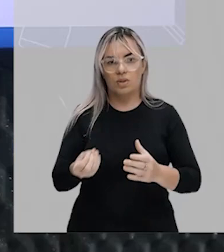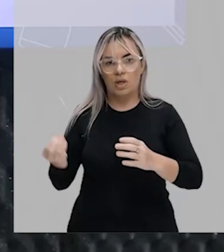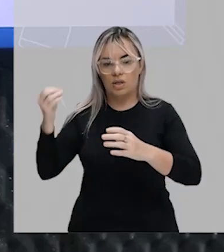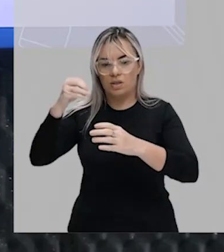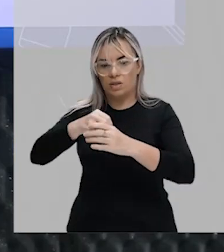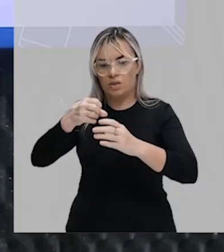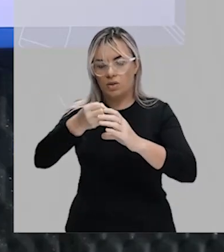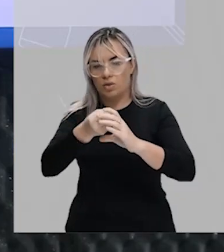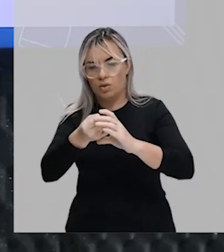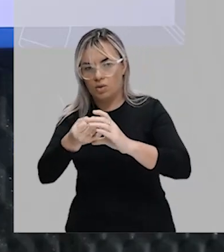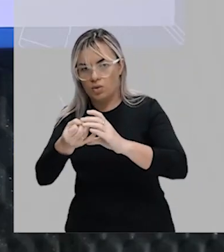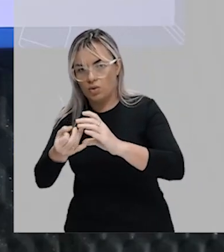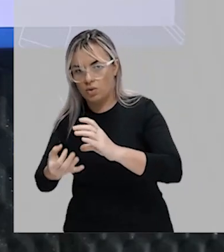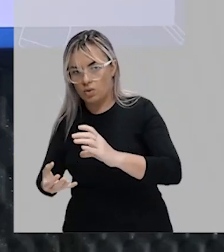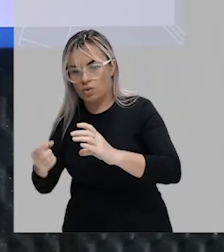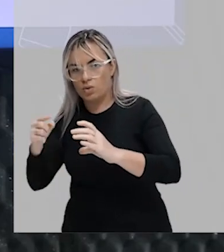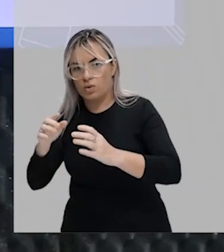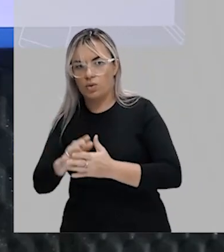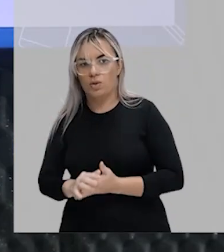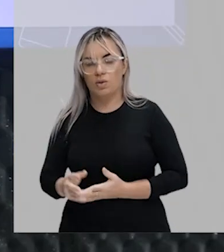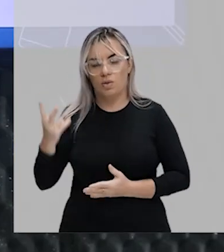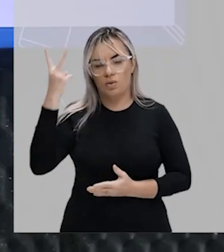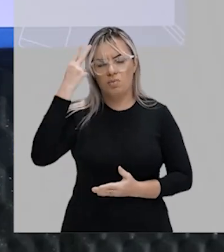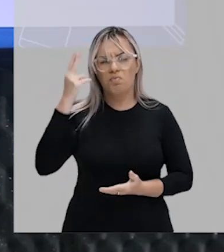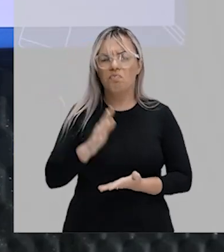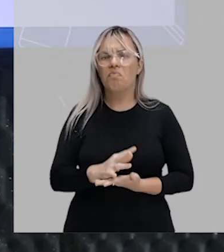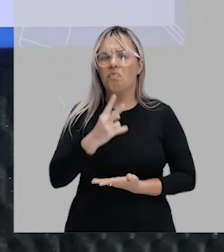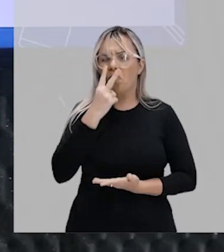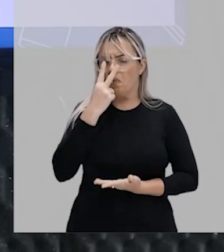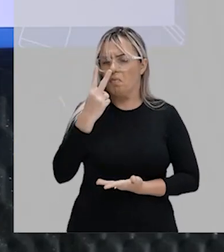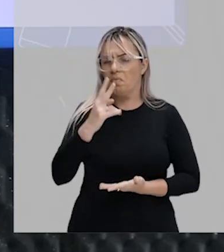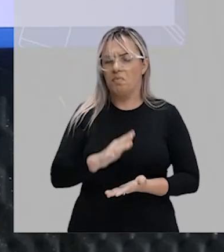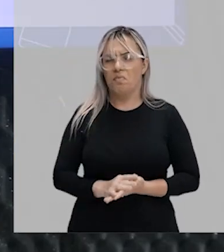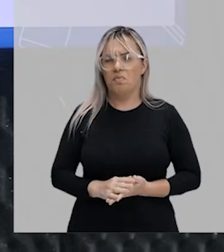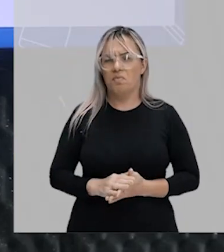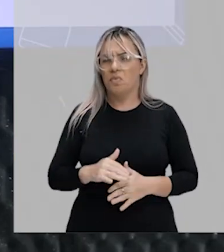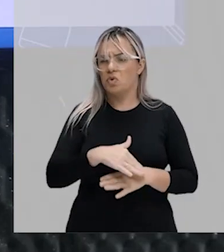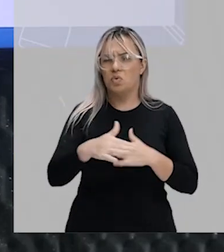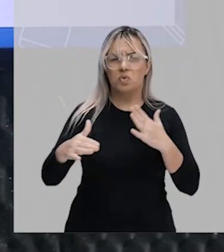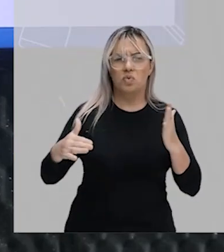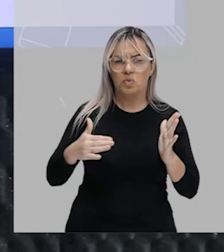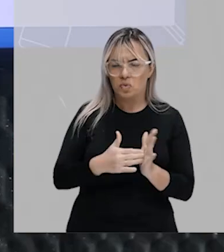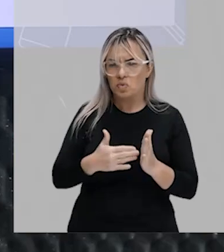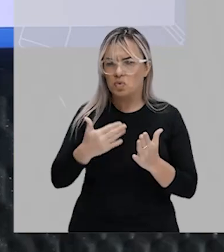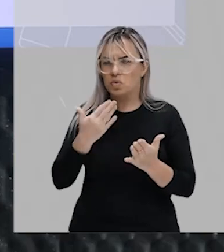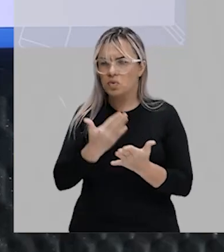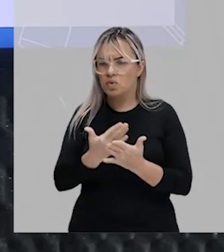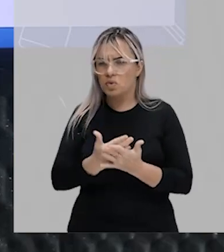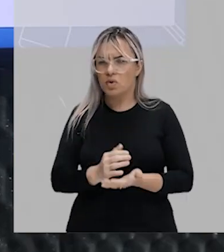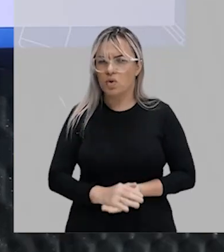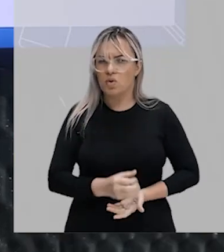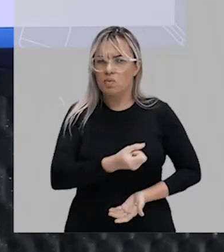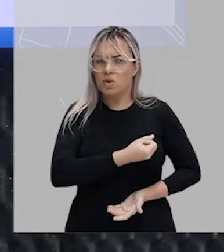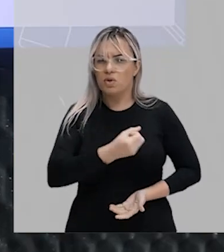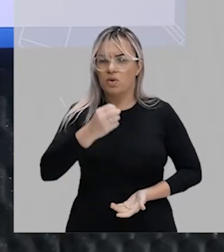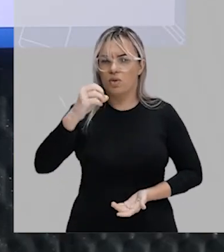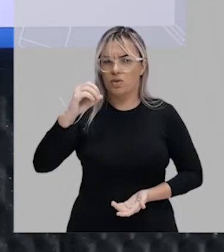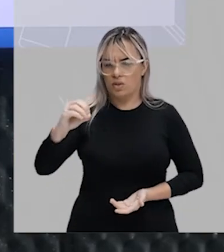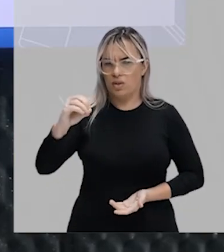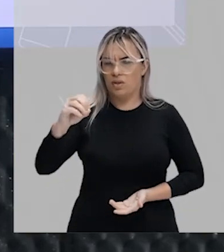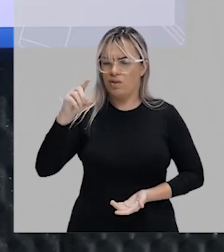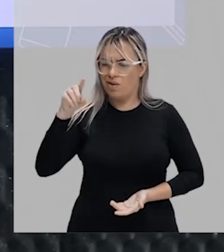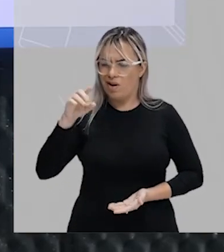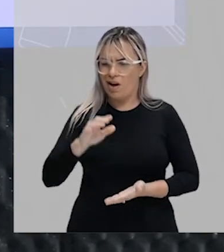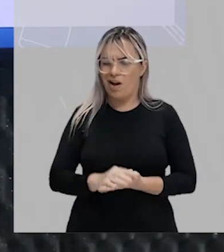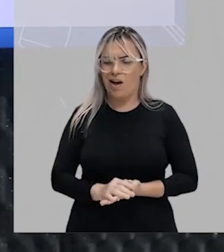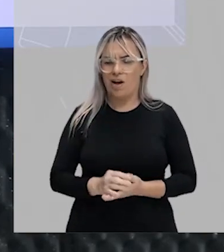conjunto dos números naturais. E aí, o que você acha? Dado tudo que a gente já estudou, zero é natural ou não é? Gente, claro,